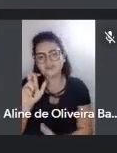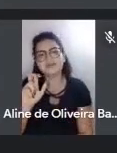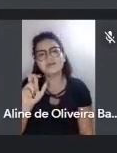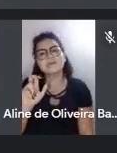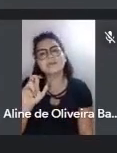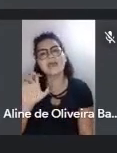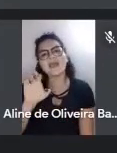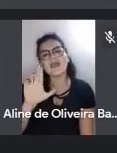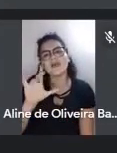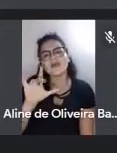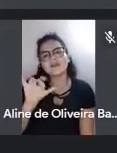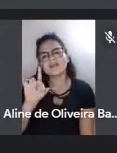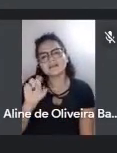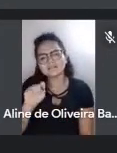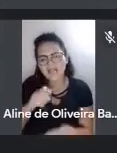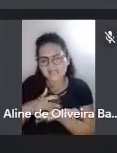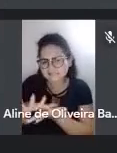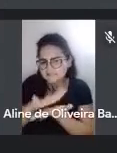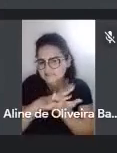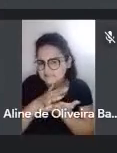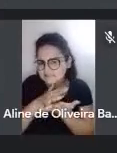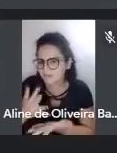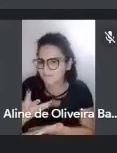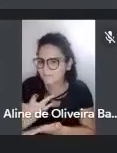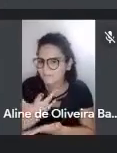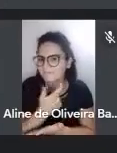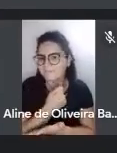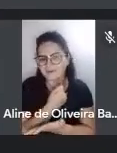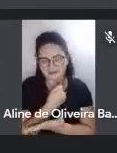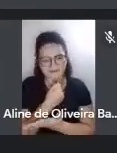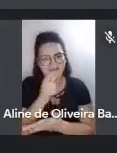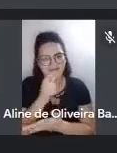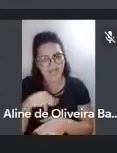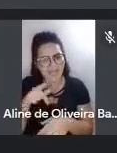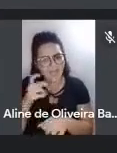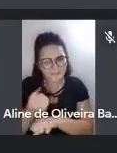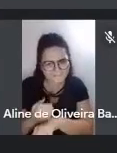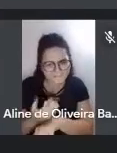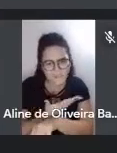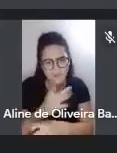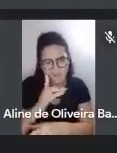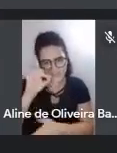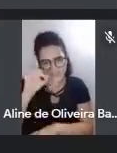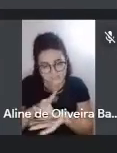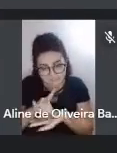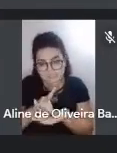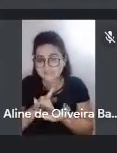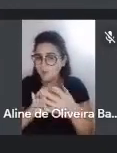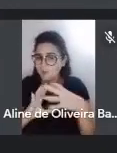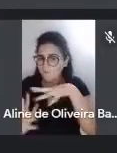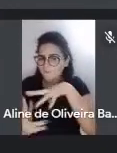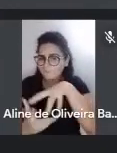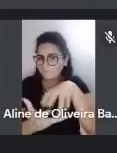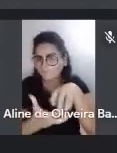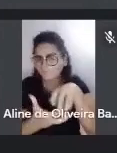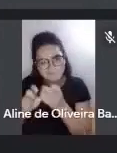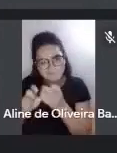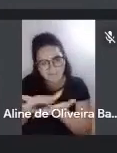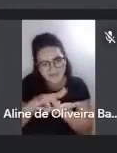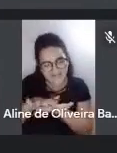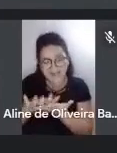Desse samba maravilhoso que o Edeor fez A verdadeira poesia Do nosso mundo do samba Retratando a literatura